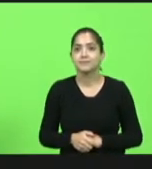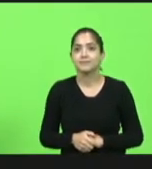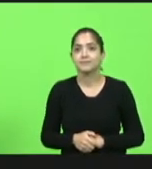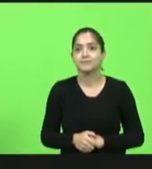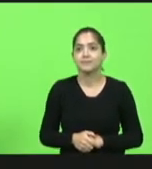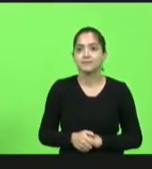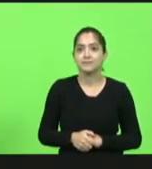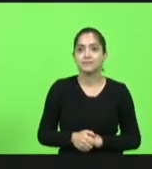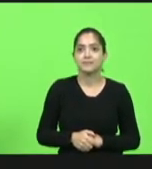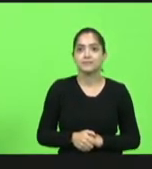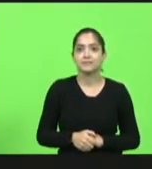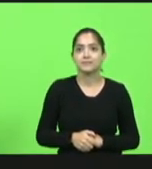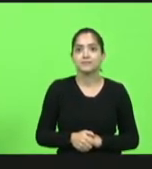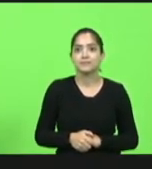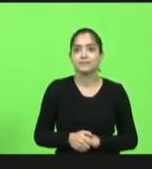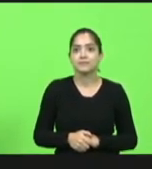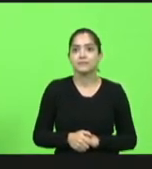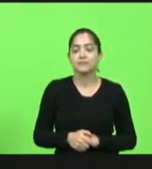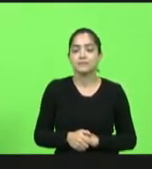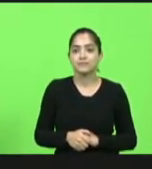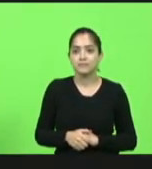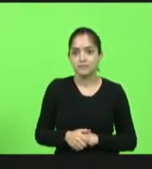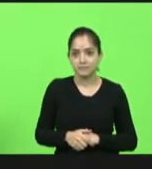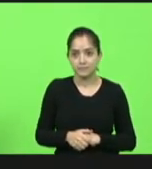Vossa excelência será dez minutos, deputado Silvio.